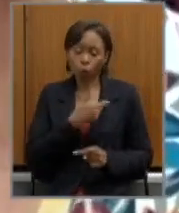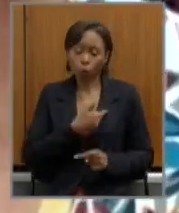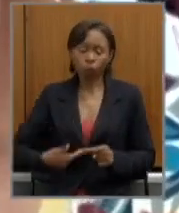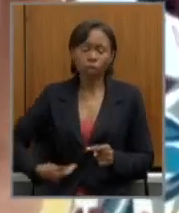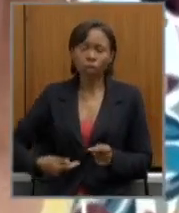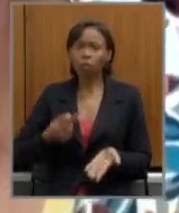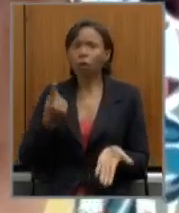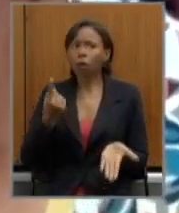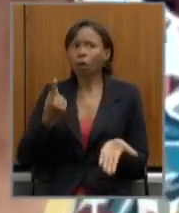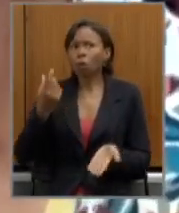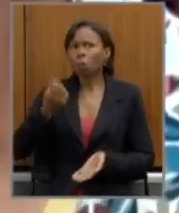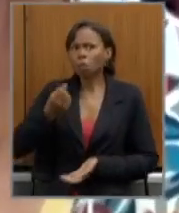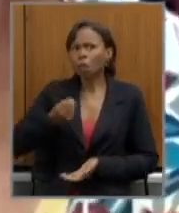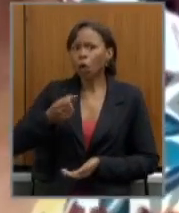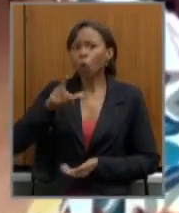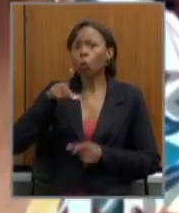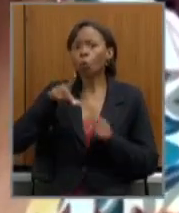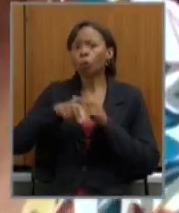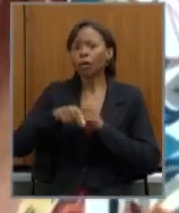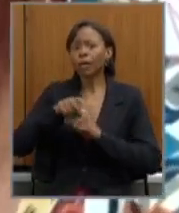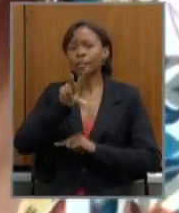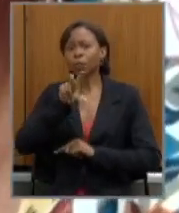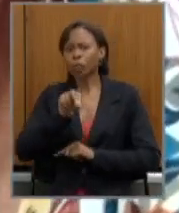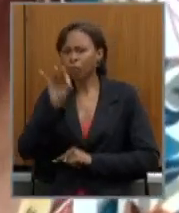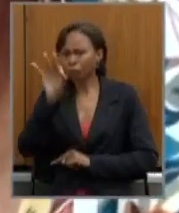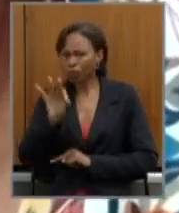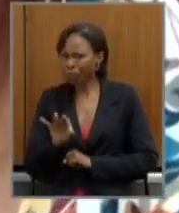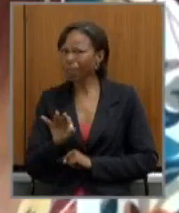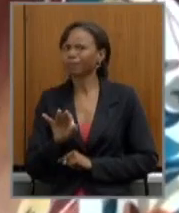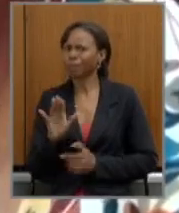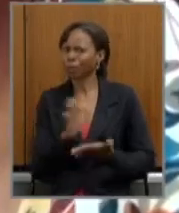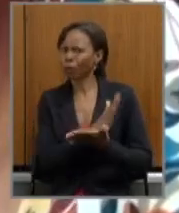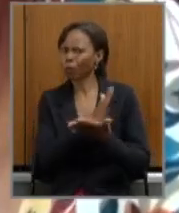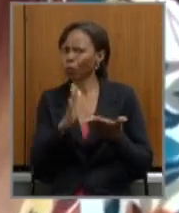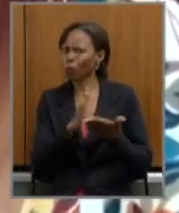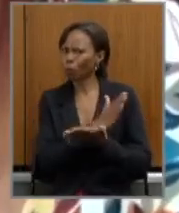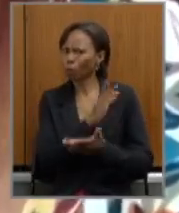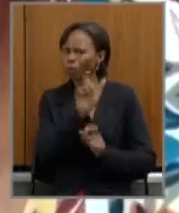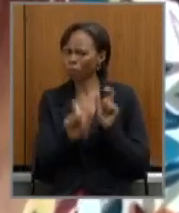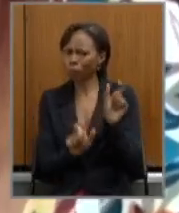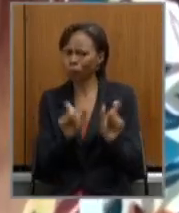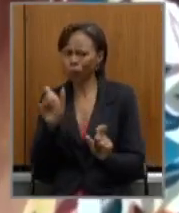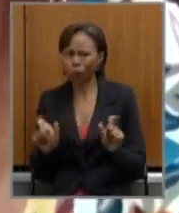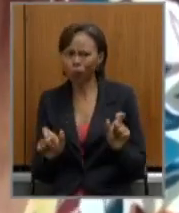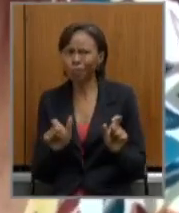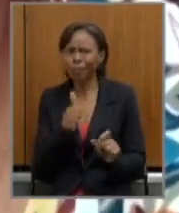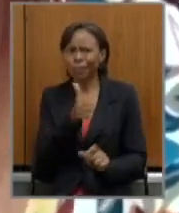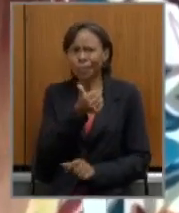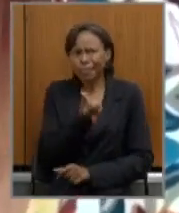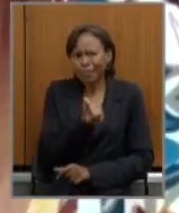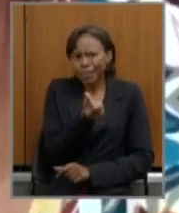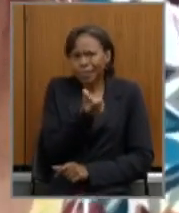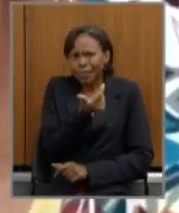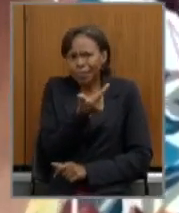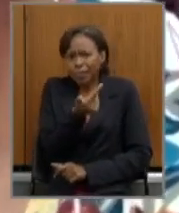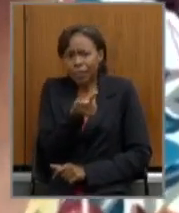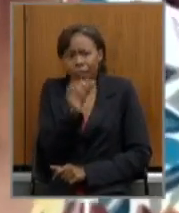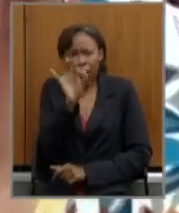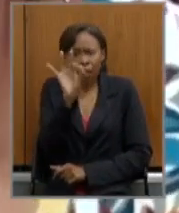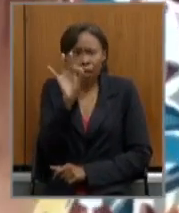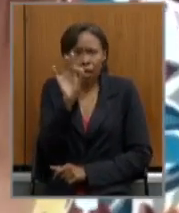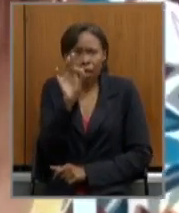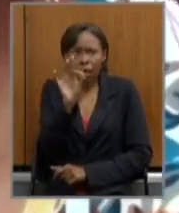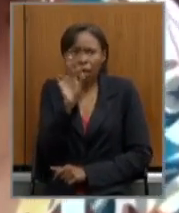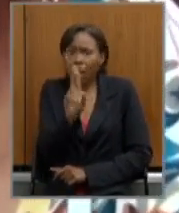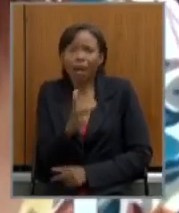50% nós vamos ter trabalhadores que vão ganhar 627 reais então poderíamos